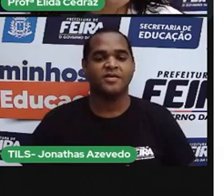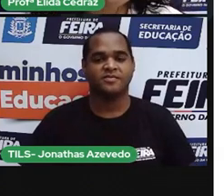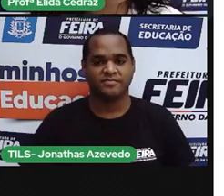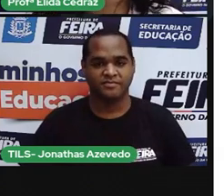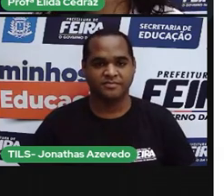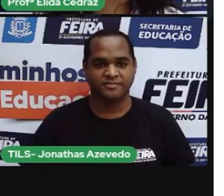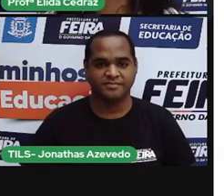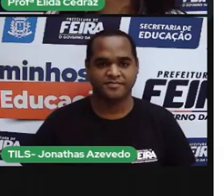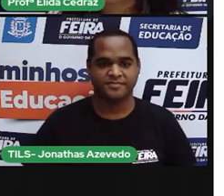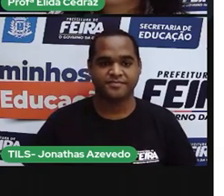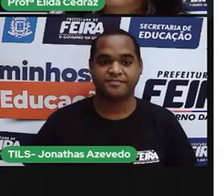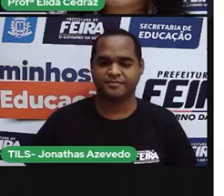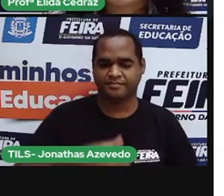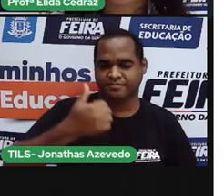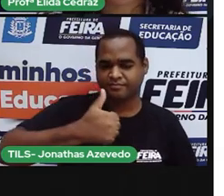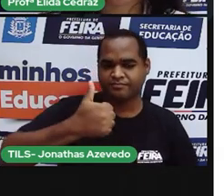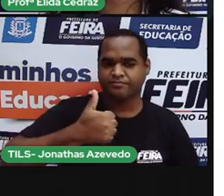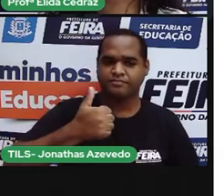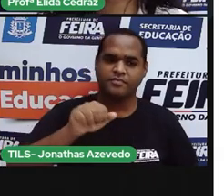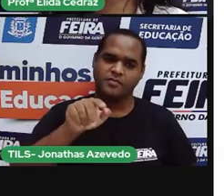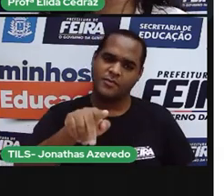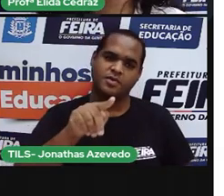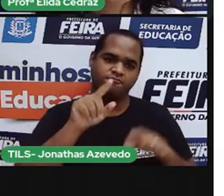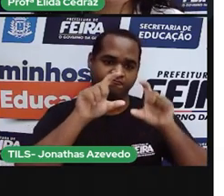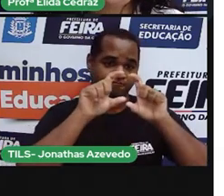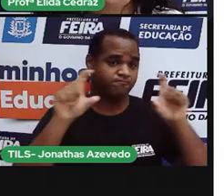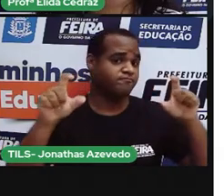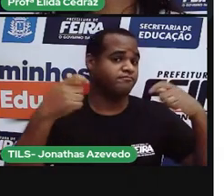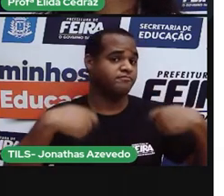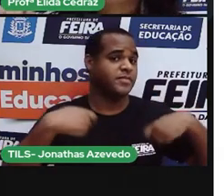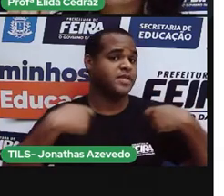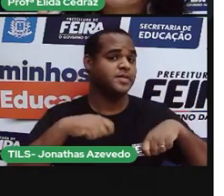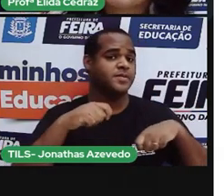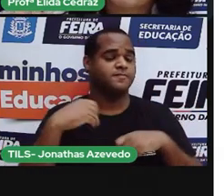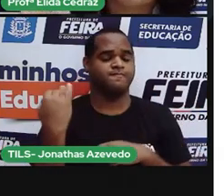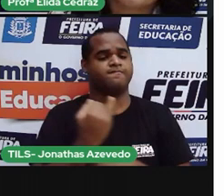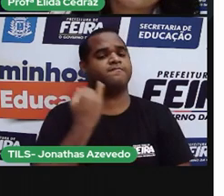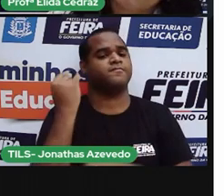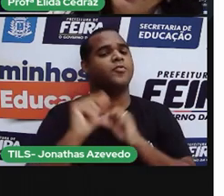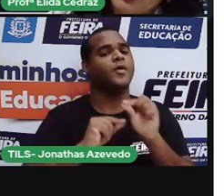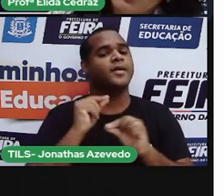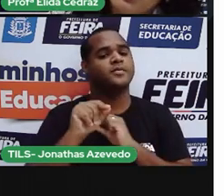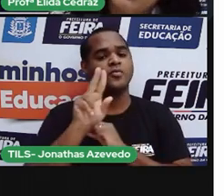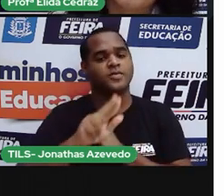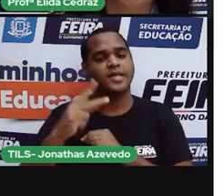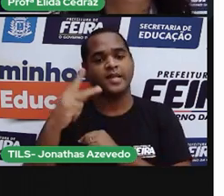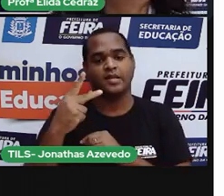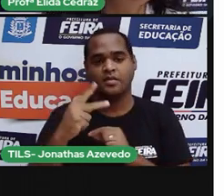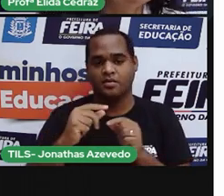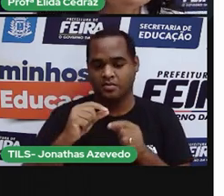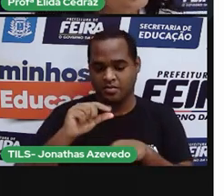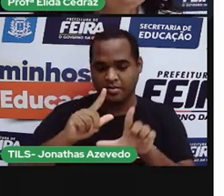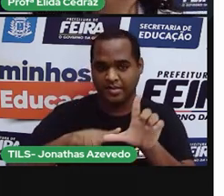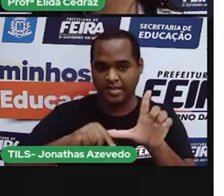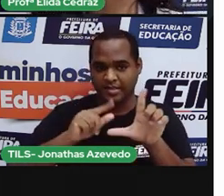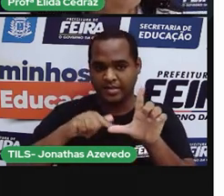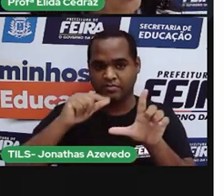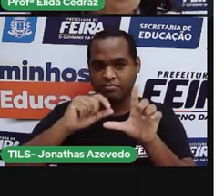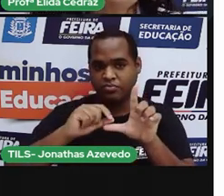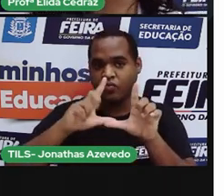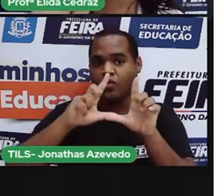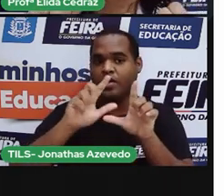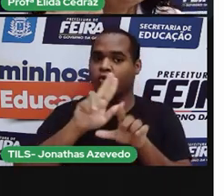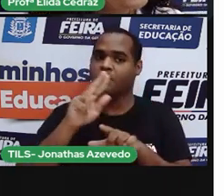Primeiro, não esqueça de preencher o cabeçalho e de usar letra maiúscula. Nos nomes